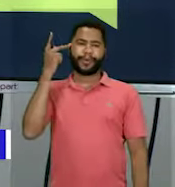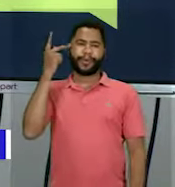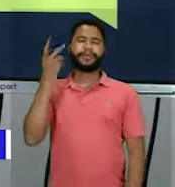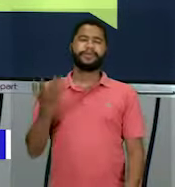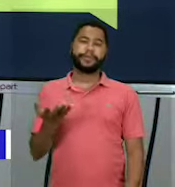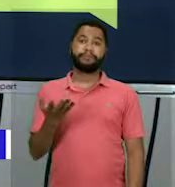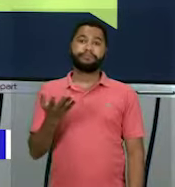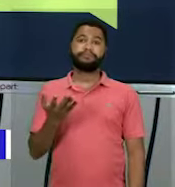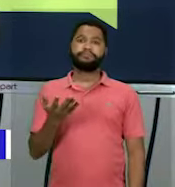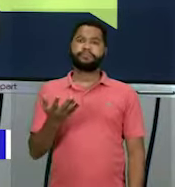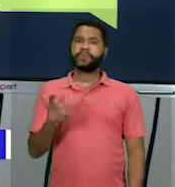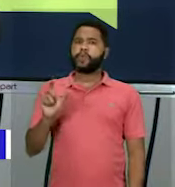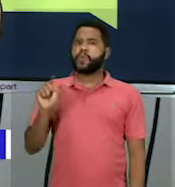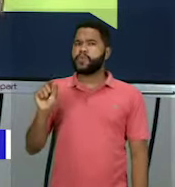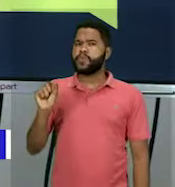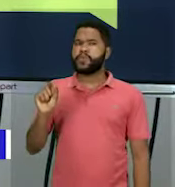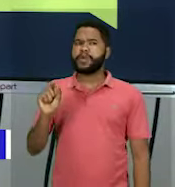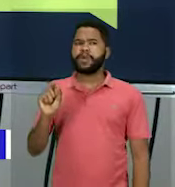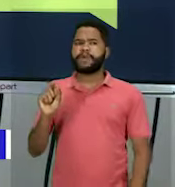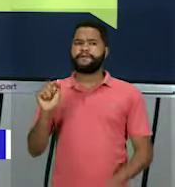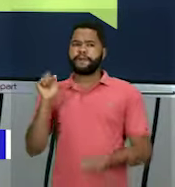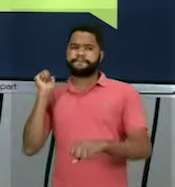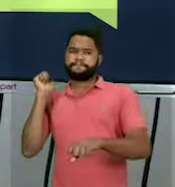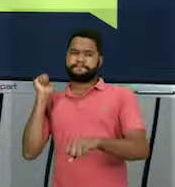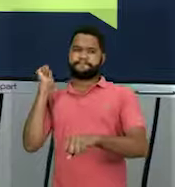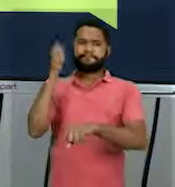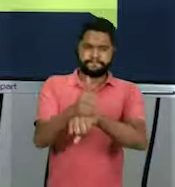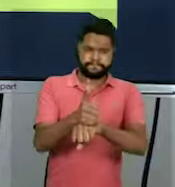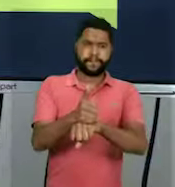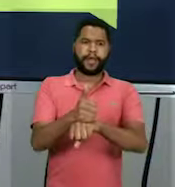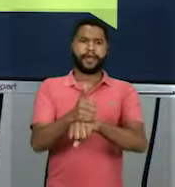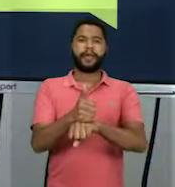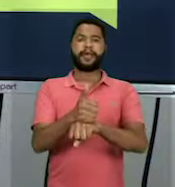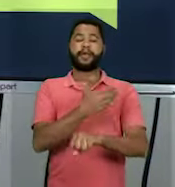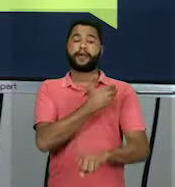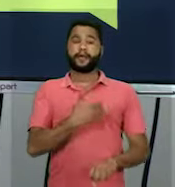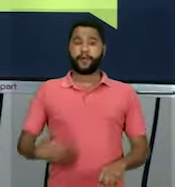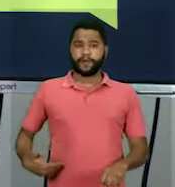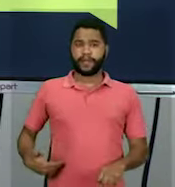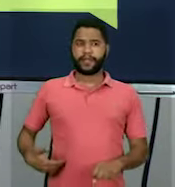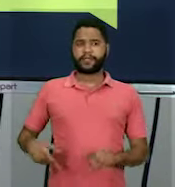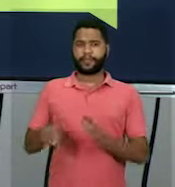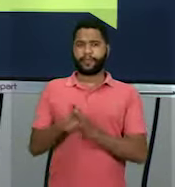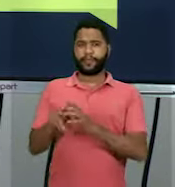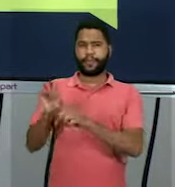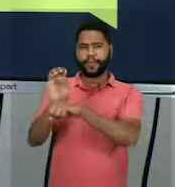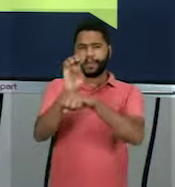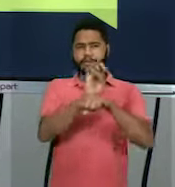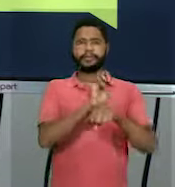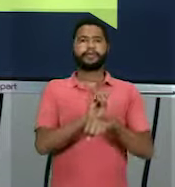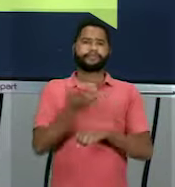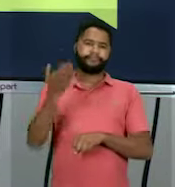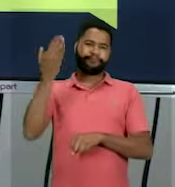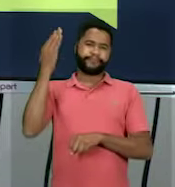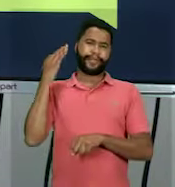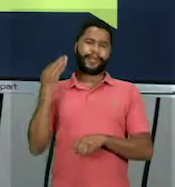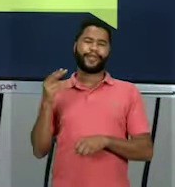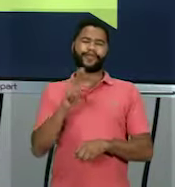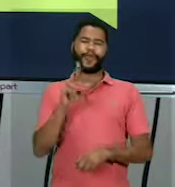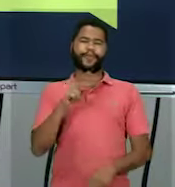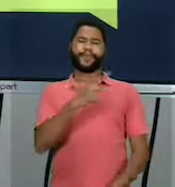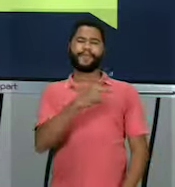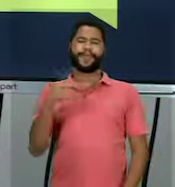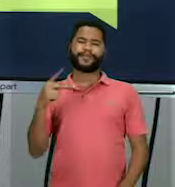ali, ele vai substituir governadores, né, que até então a gente chamava de presidentes de Estado,